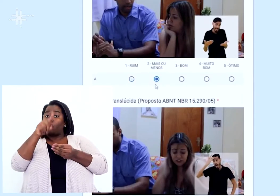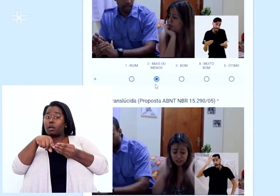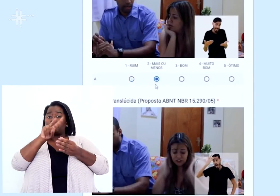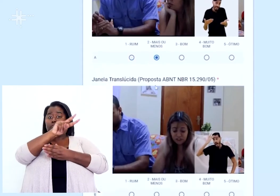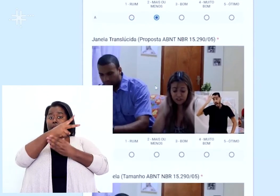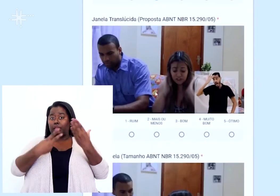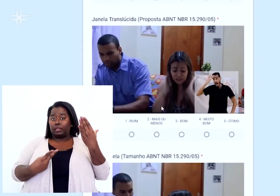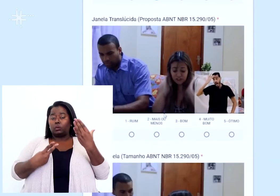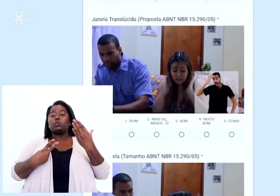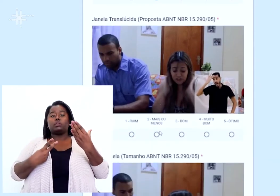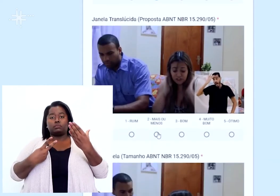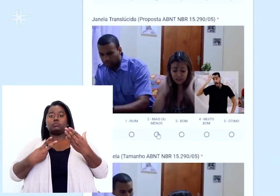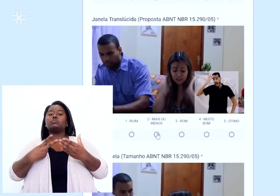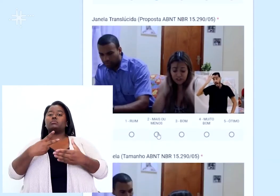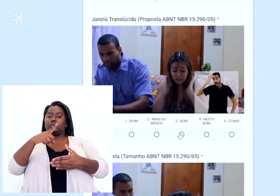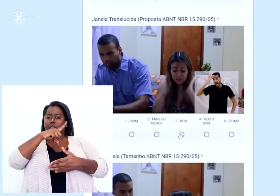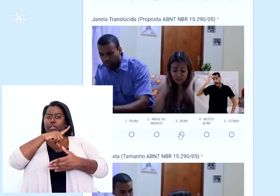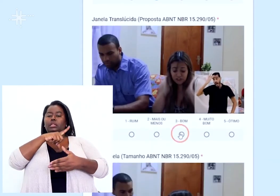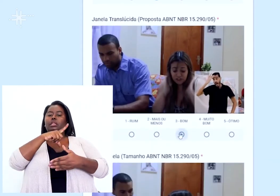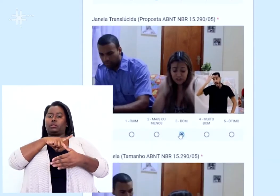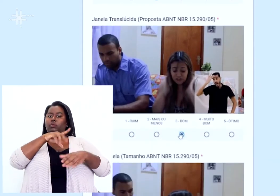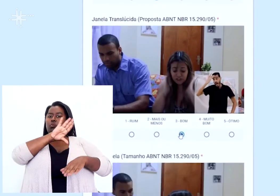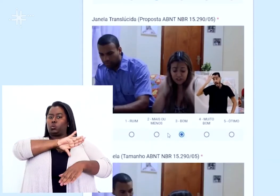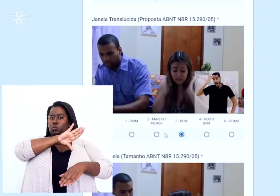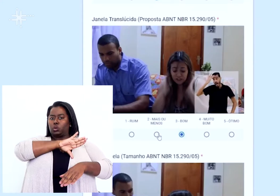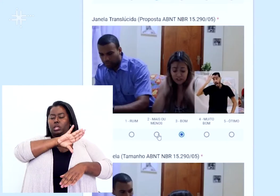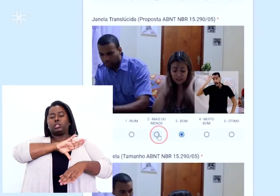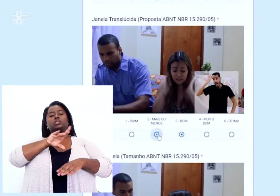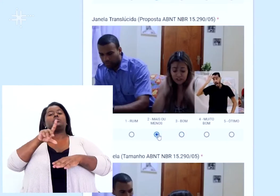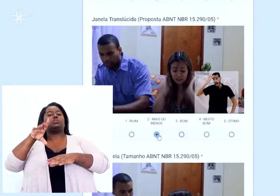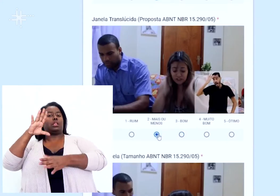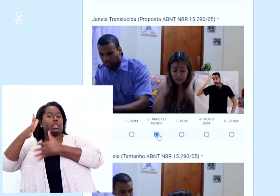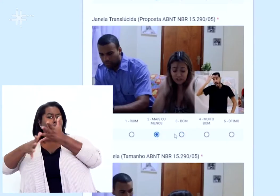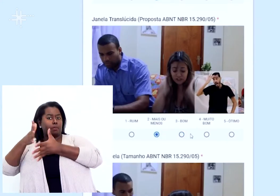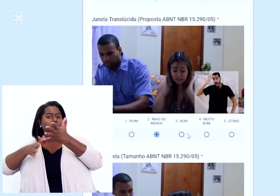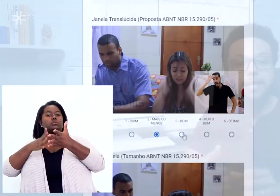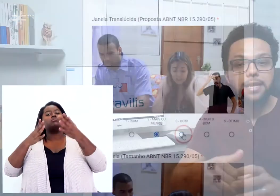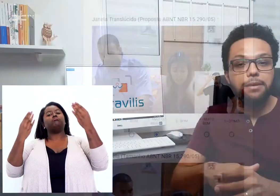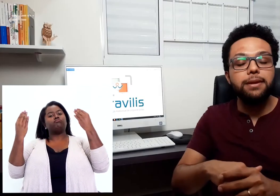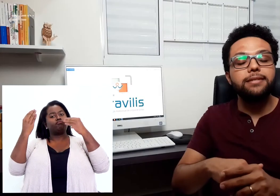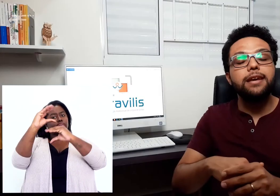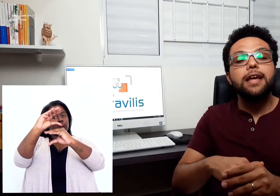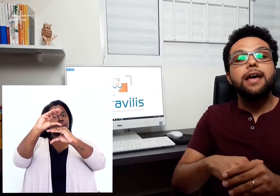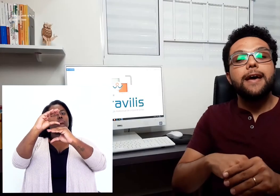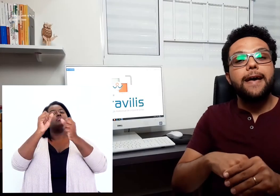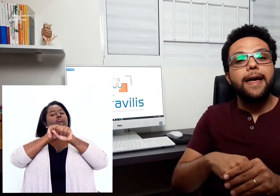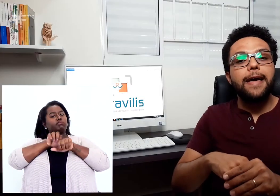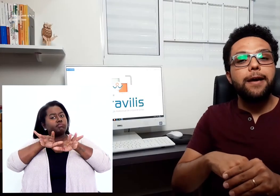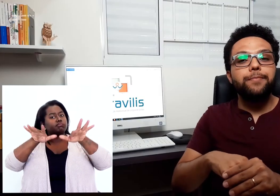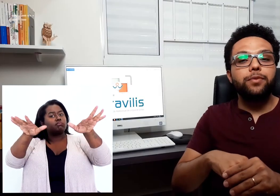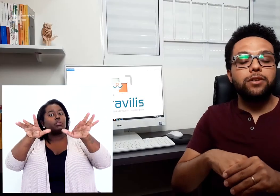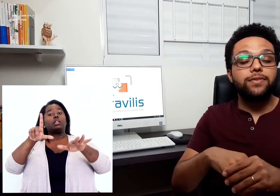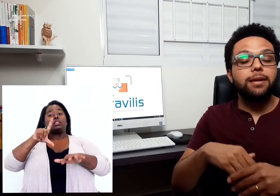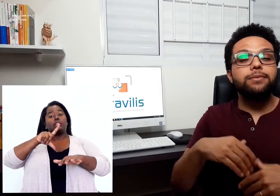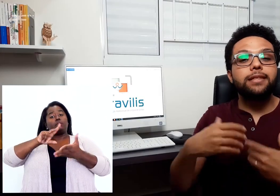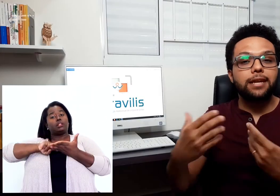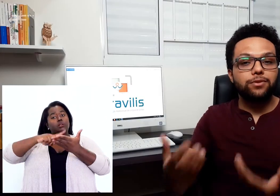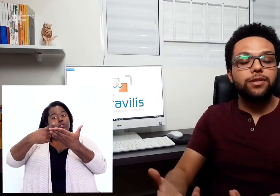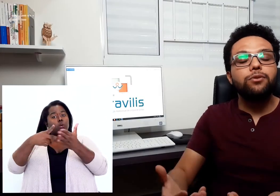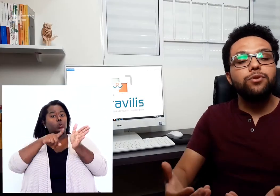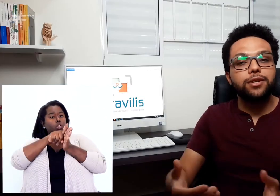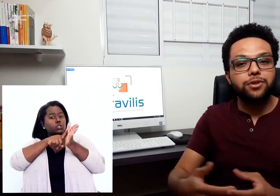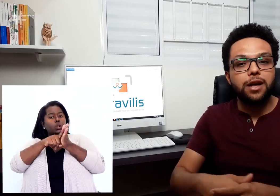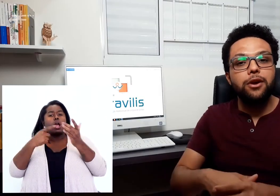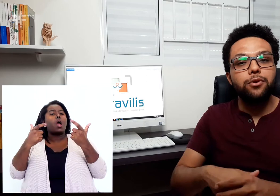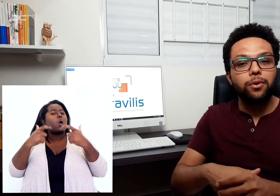ele foi todo planejado para circular tanto em língua portuguesa quanto em libras. Nós fizemos a